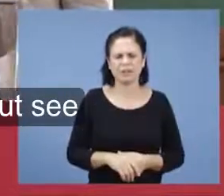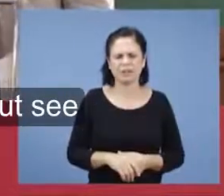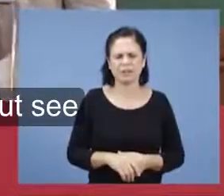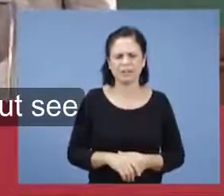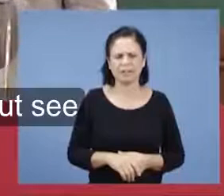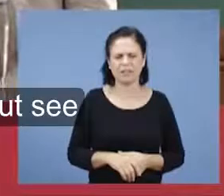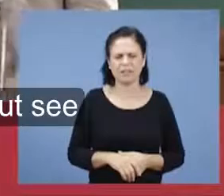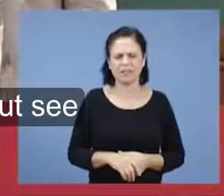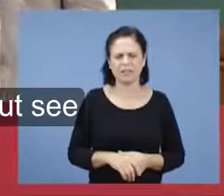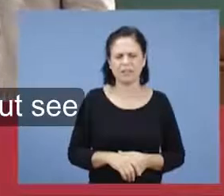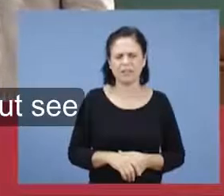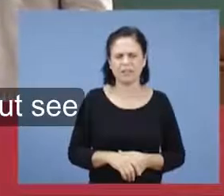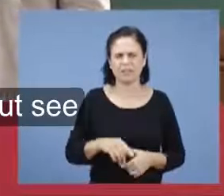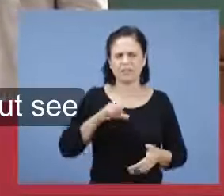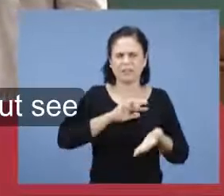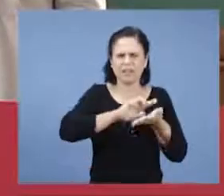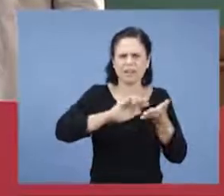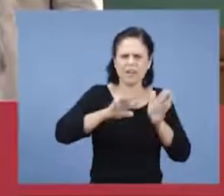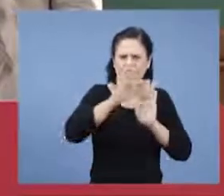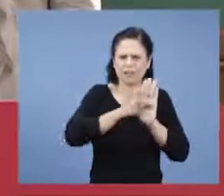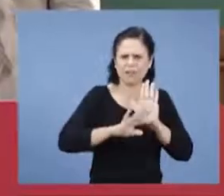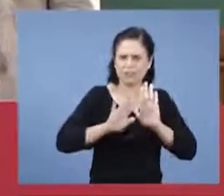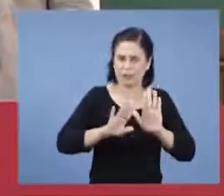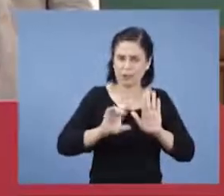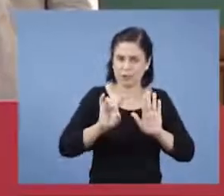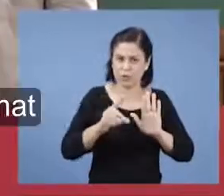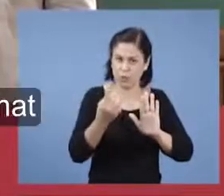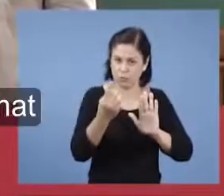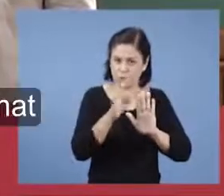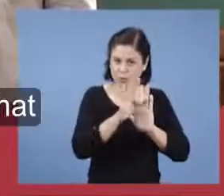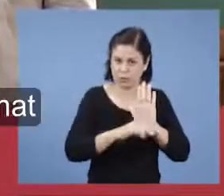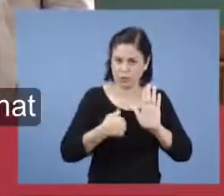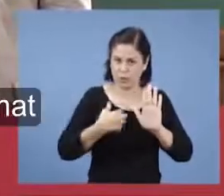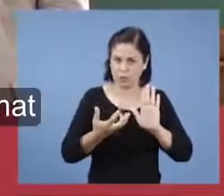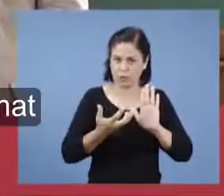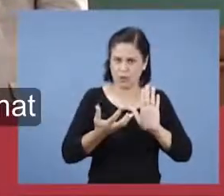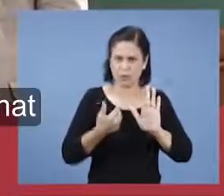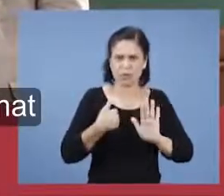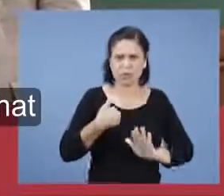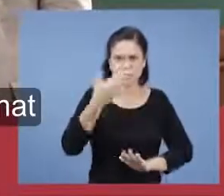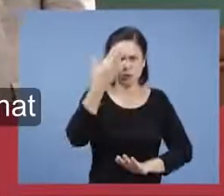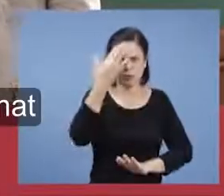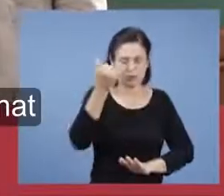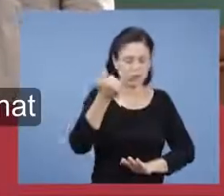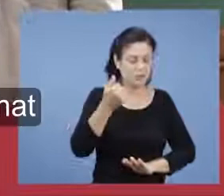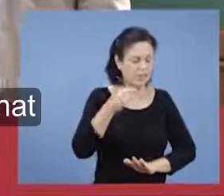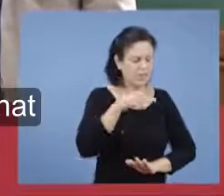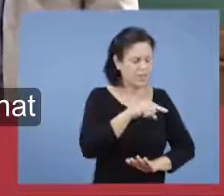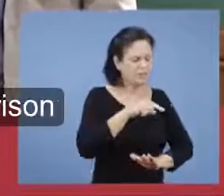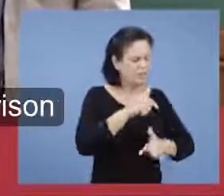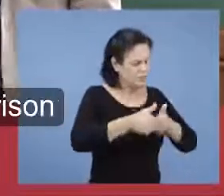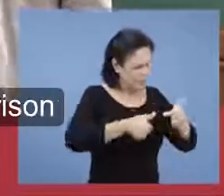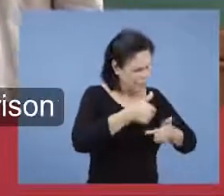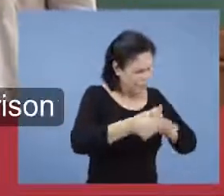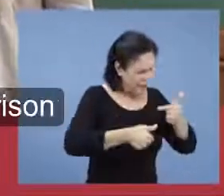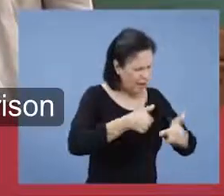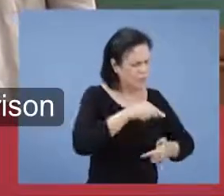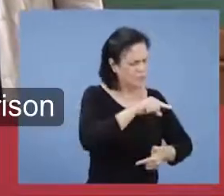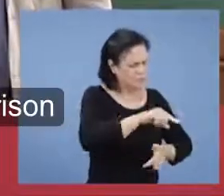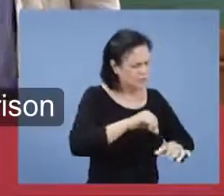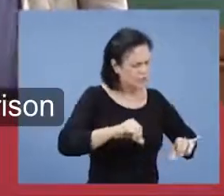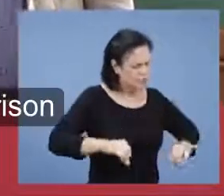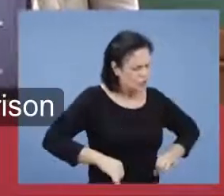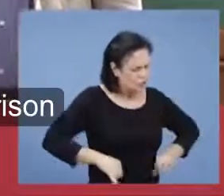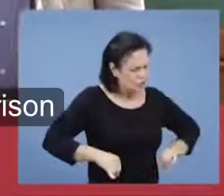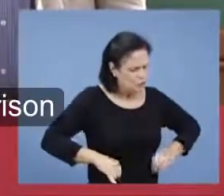É, tem vários textos, mas aqui, veja aqui. Eu sei as suas obras, tribulação, foi o que sofreu o corpo.